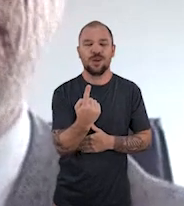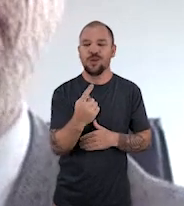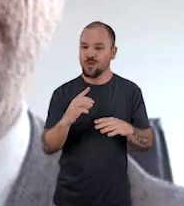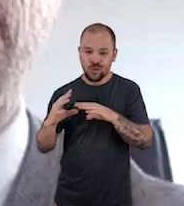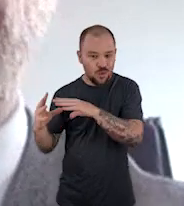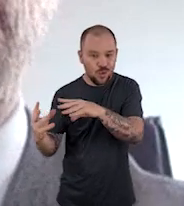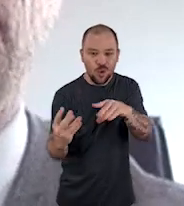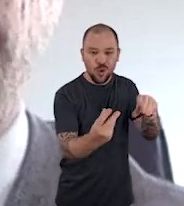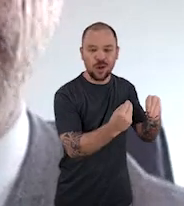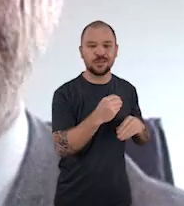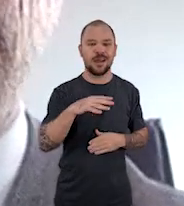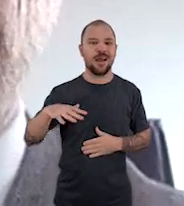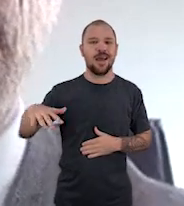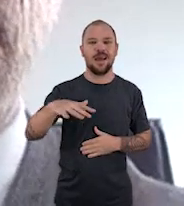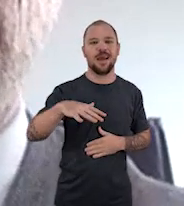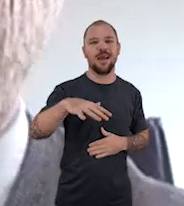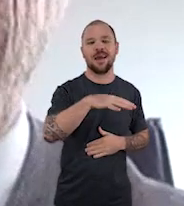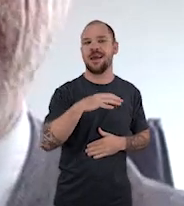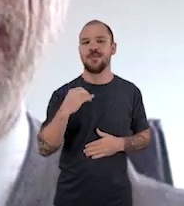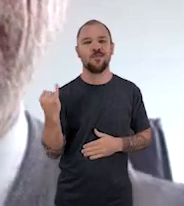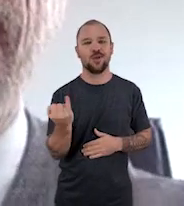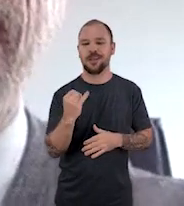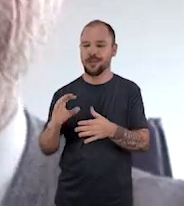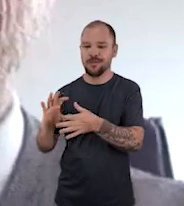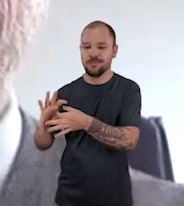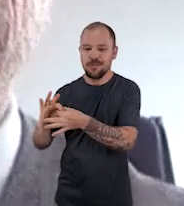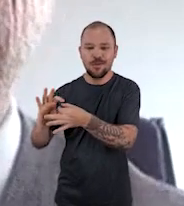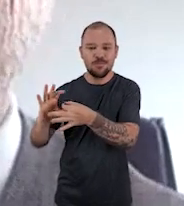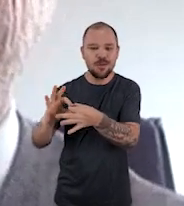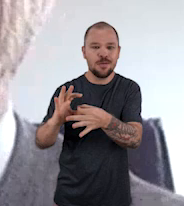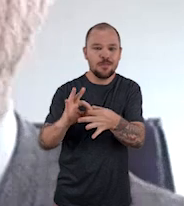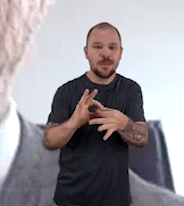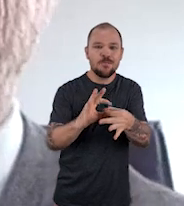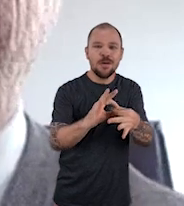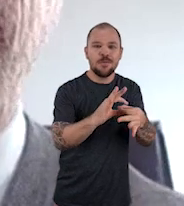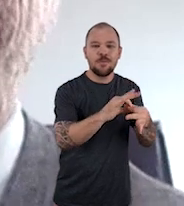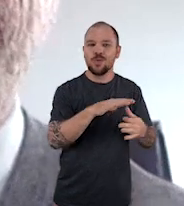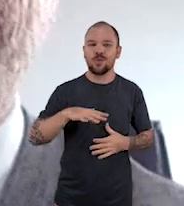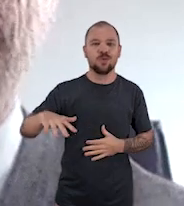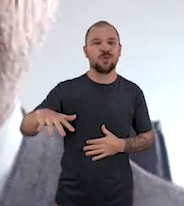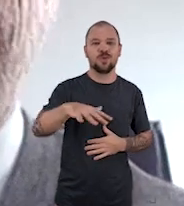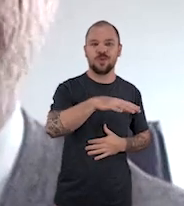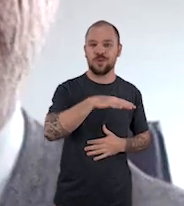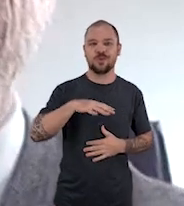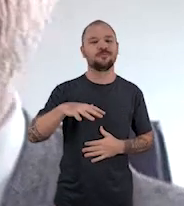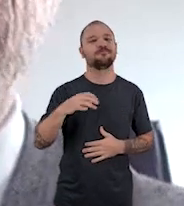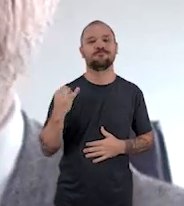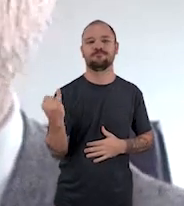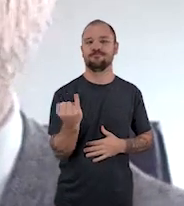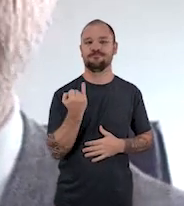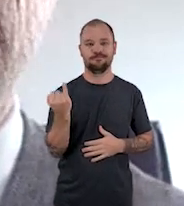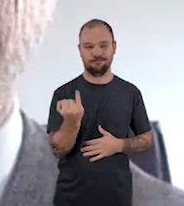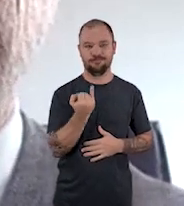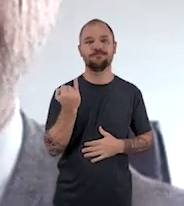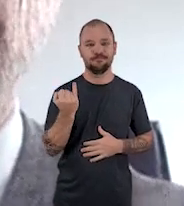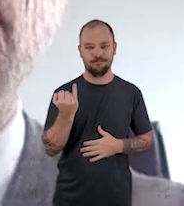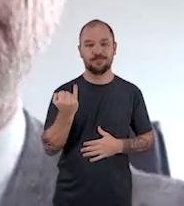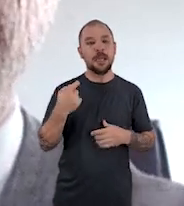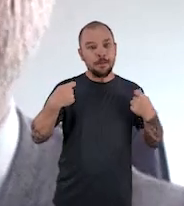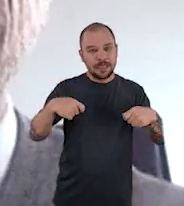esse avanço da inovação, da tecnologia, ela é transdisciplinar, né? Então, ela precisa do